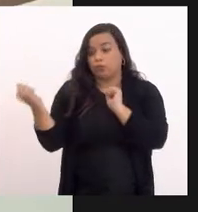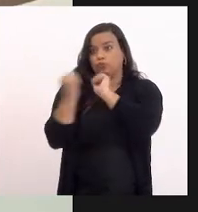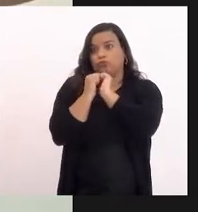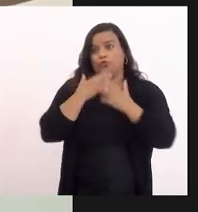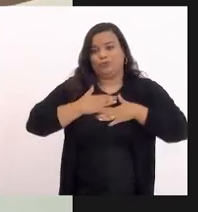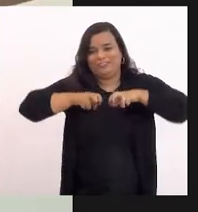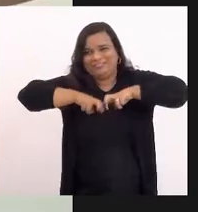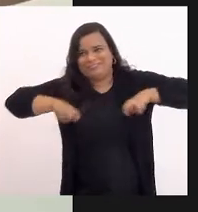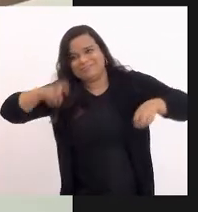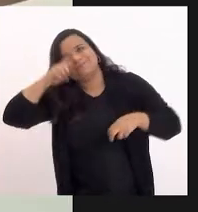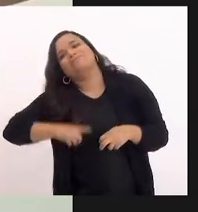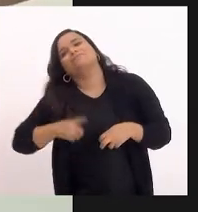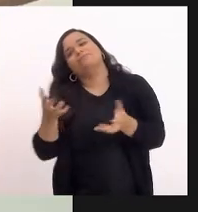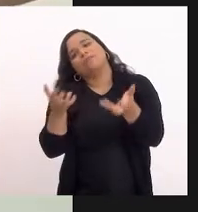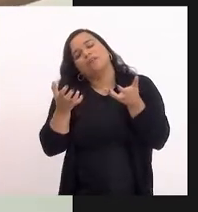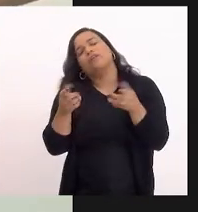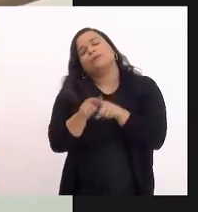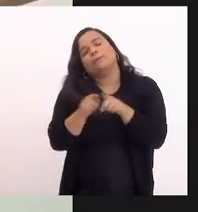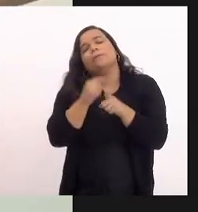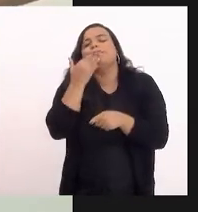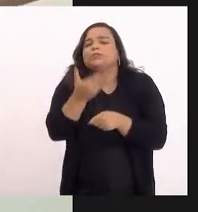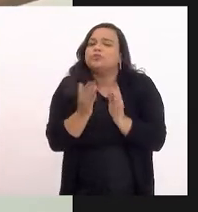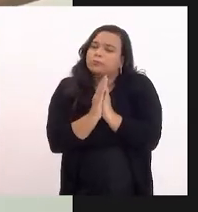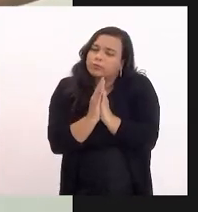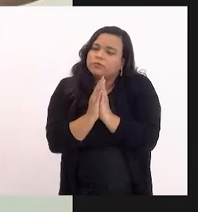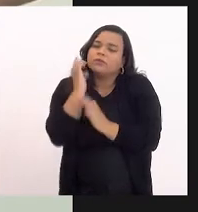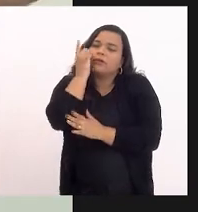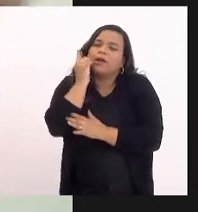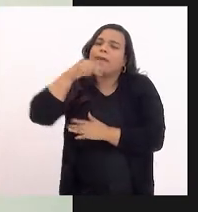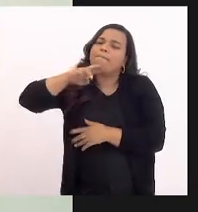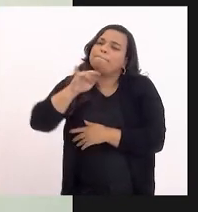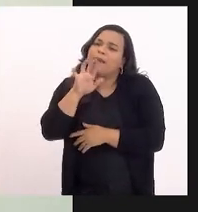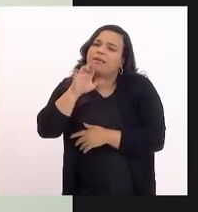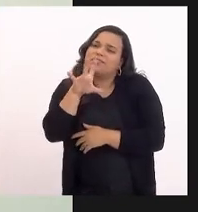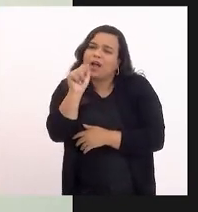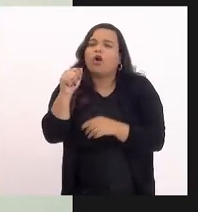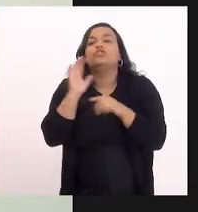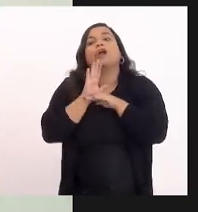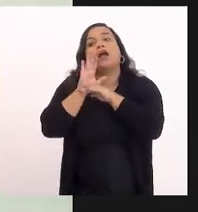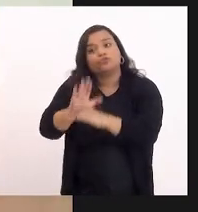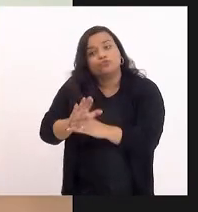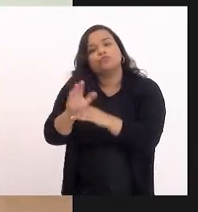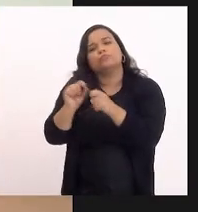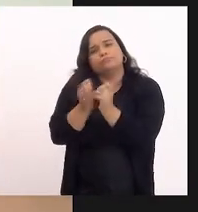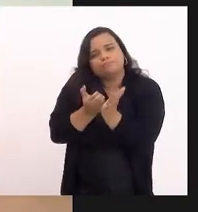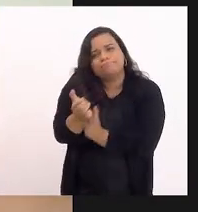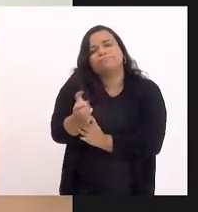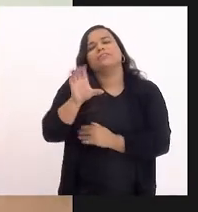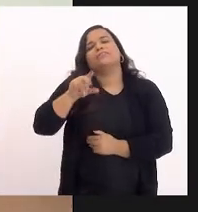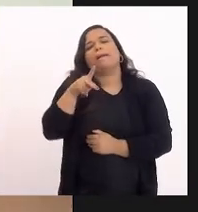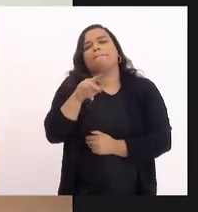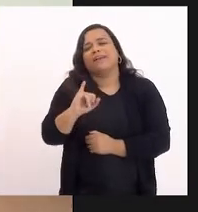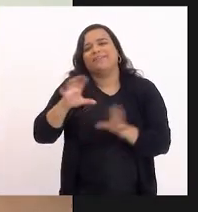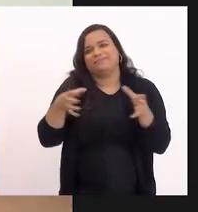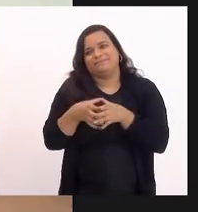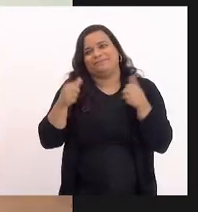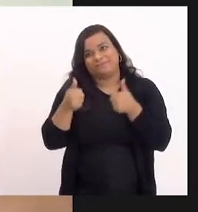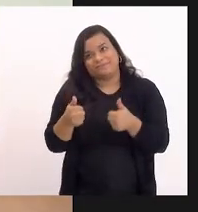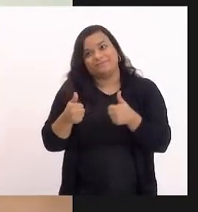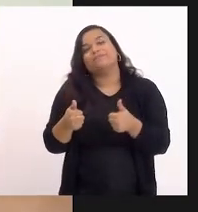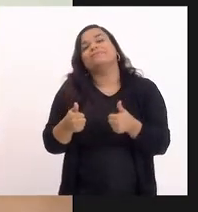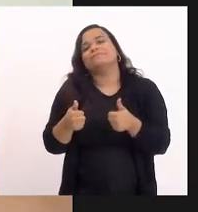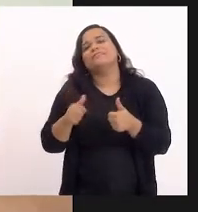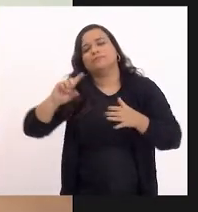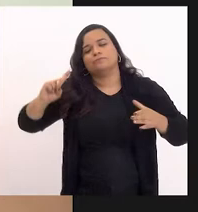e gostaria de pedir à deputada Marta Rocha que pudesse também ajudar no sentido da instalação dessa comissão parlamentar de enquete como